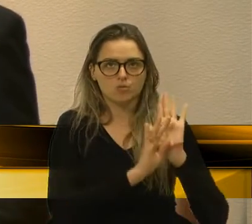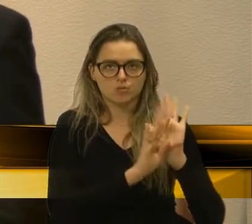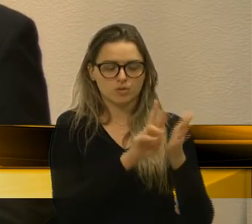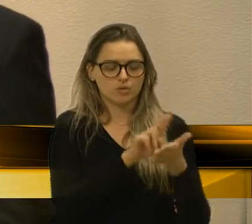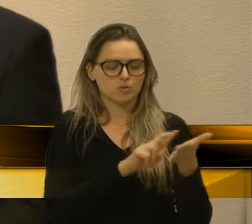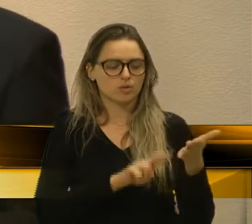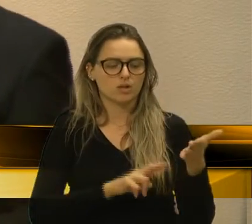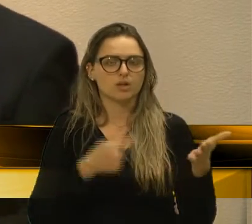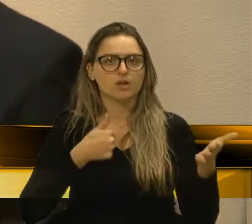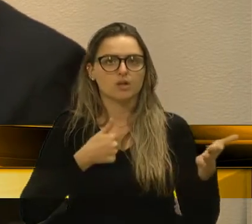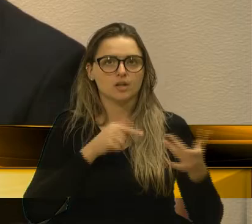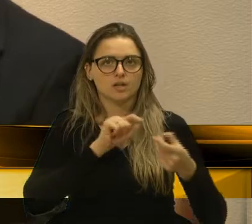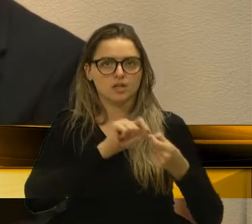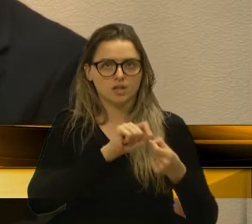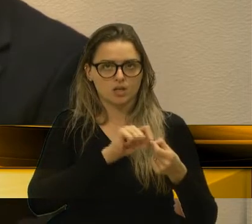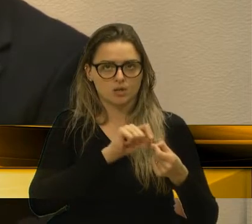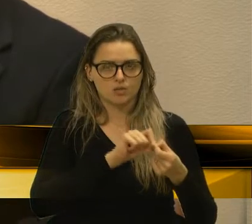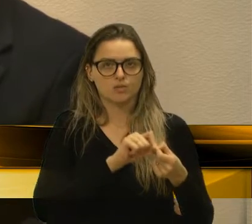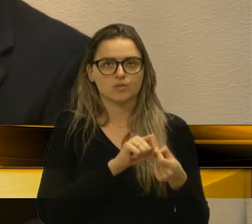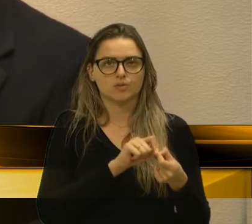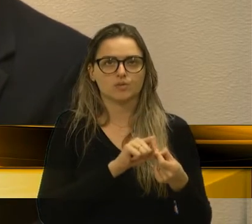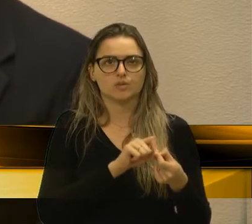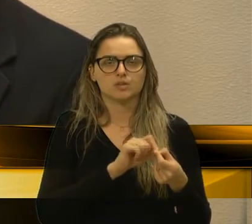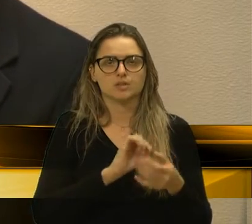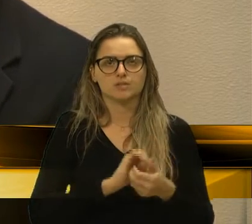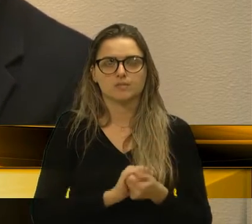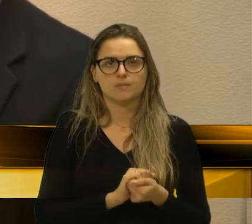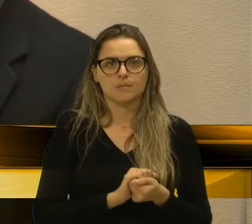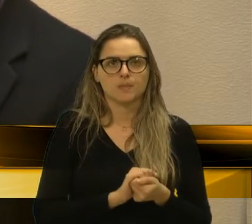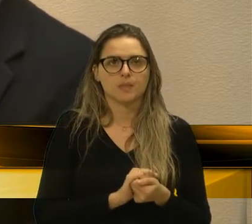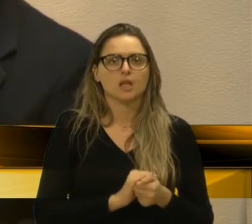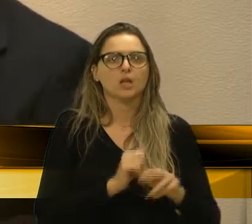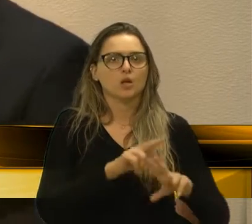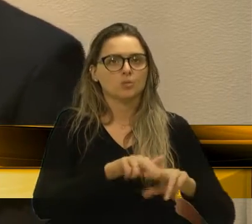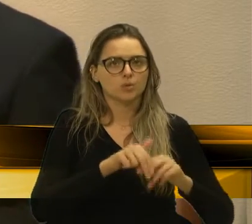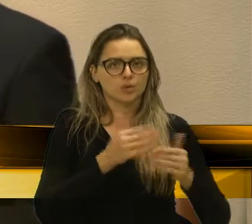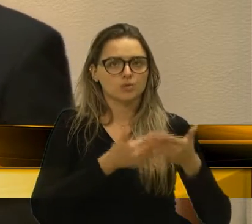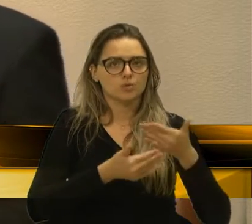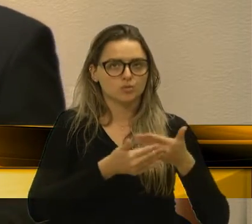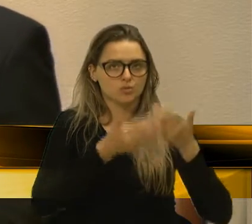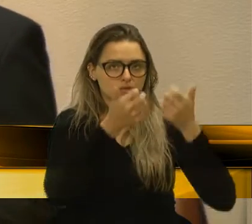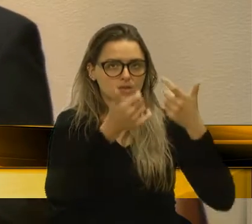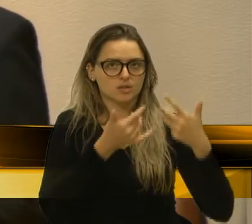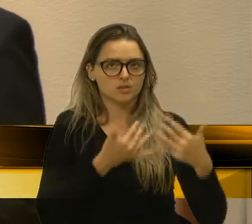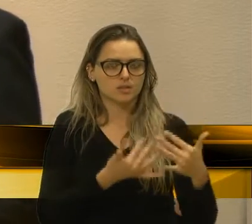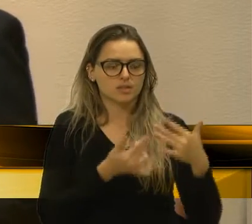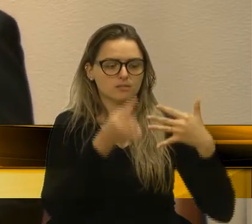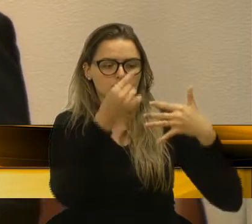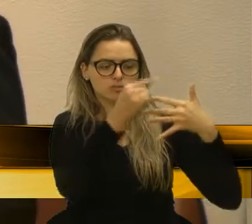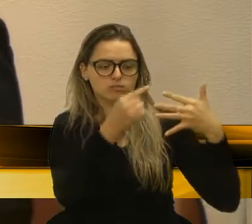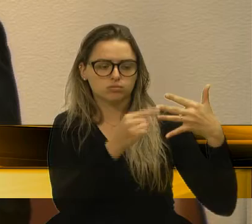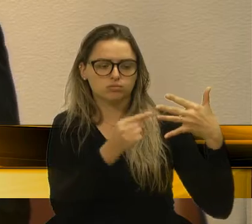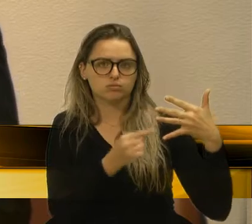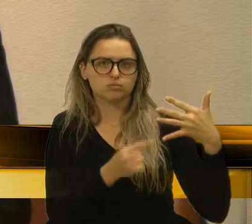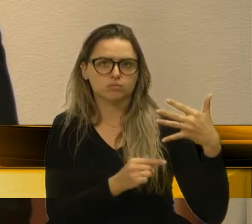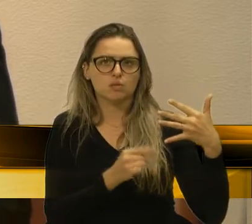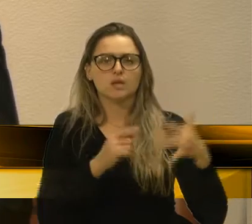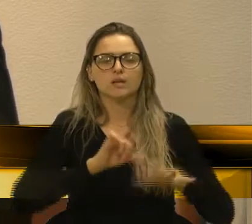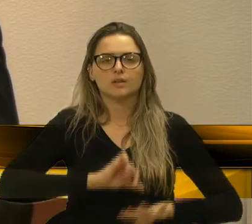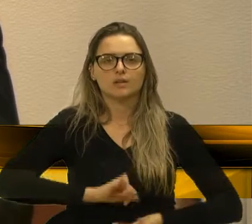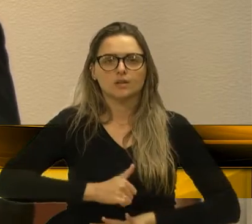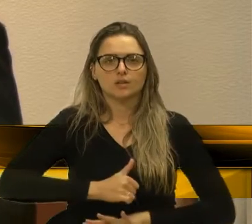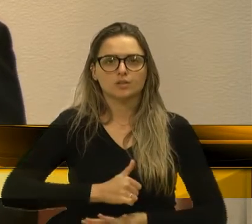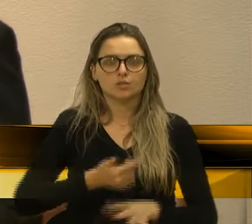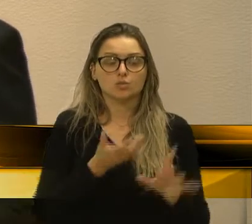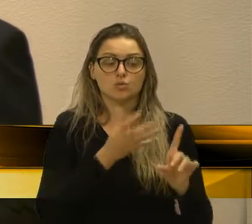relatório que fiz assim na ocasião. Diante do exposto e dos elementos que apontam para indícios de prática de atos